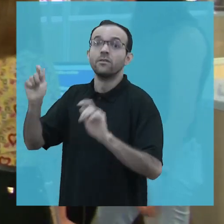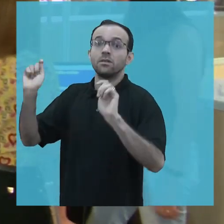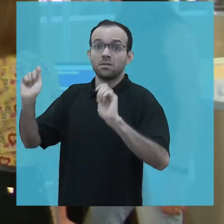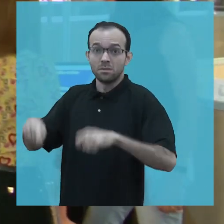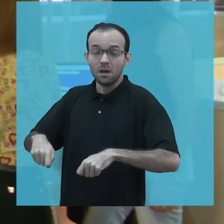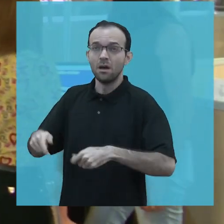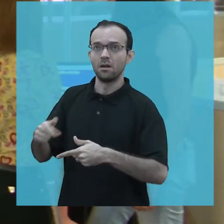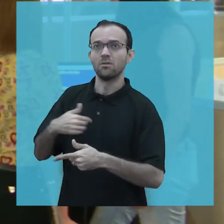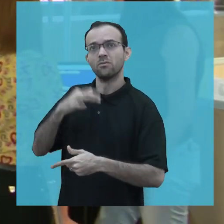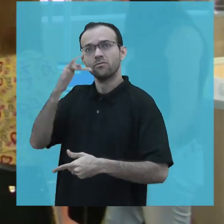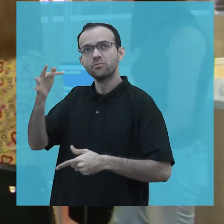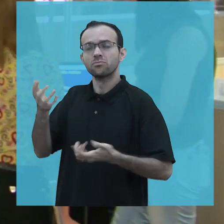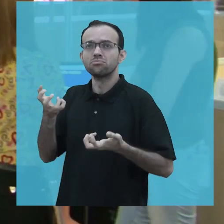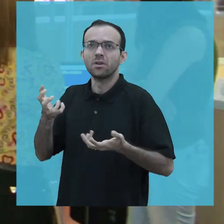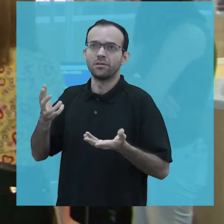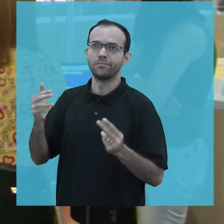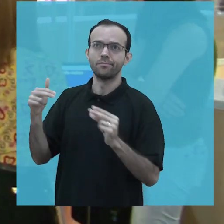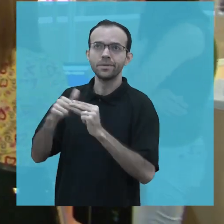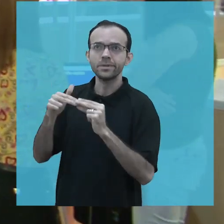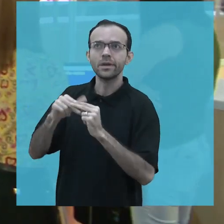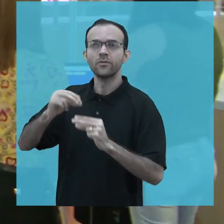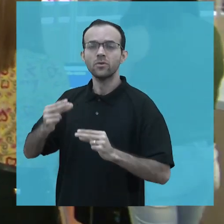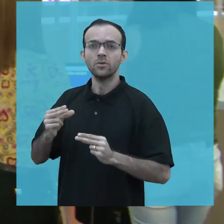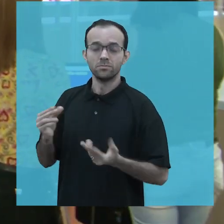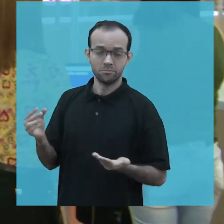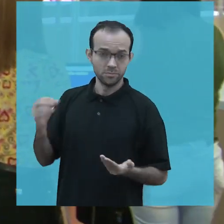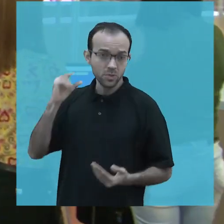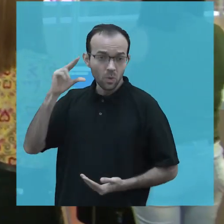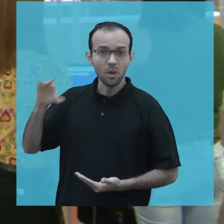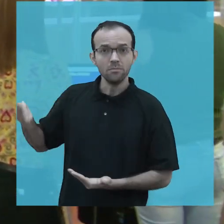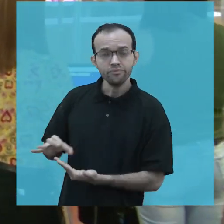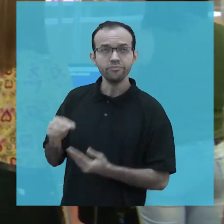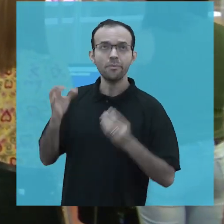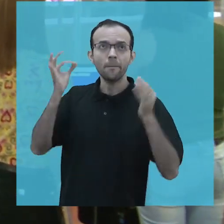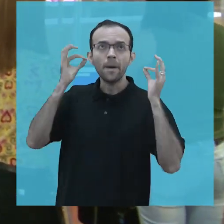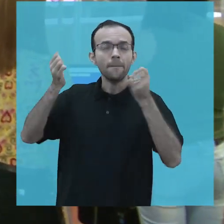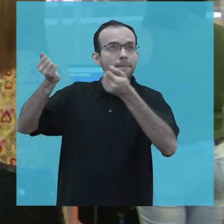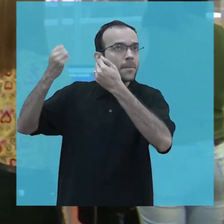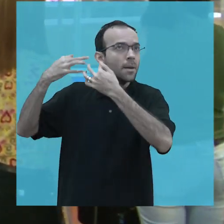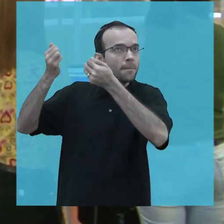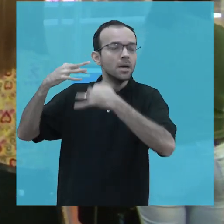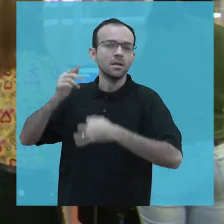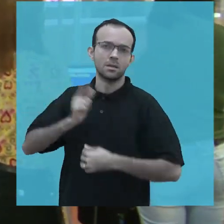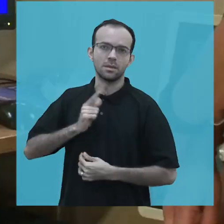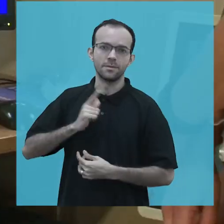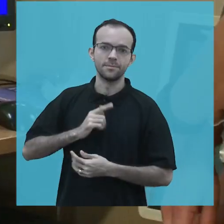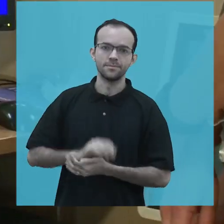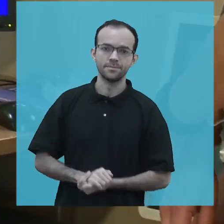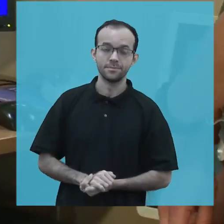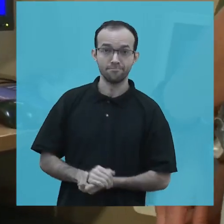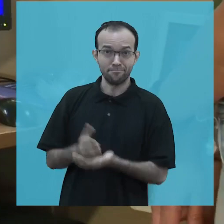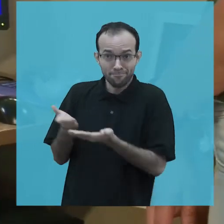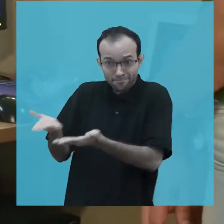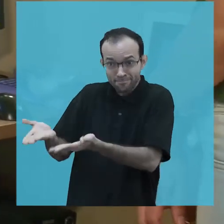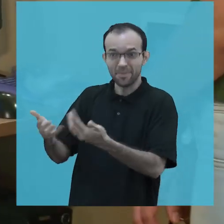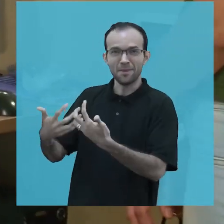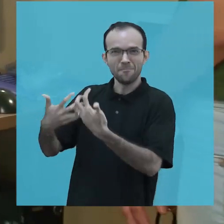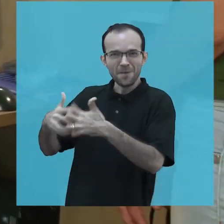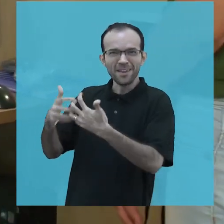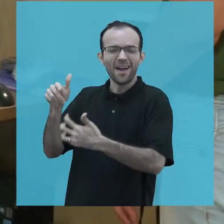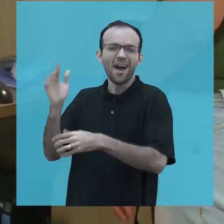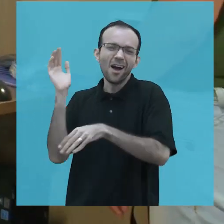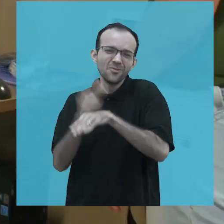essa leitura que você fez para ler posteriormente em arquivo, no pendrive. Então tem muitas potencialidades do aparelho. O equipamento vai